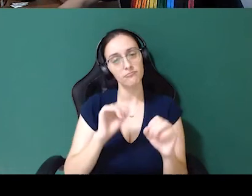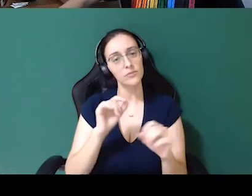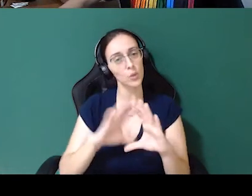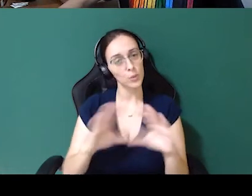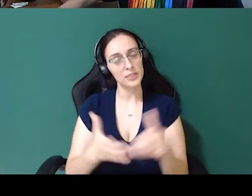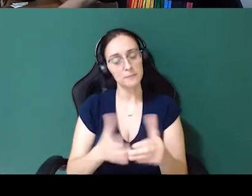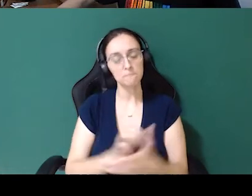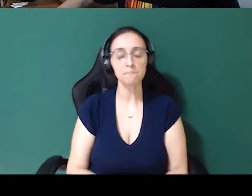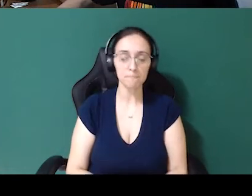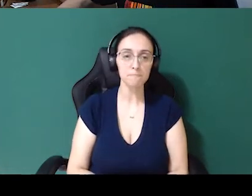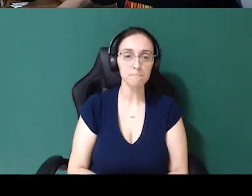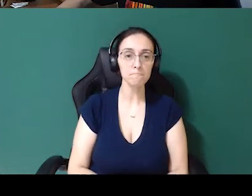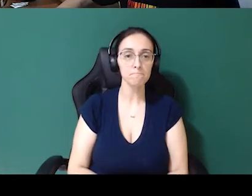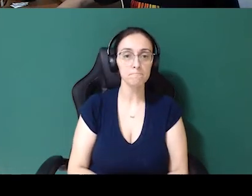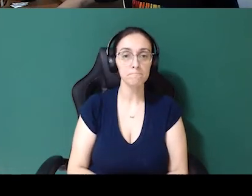comitê.